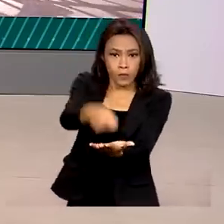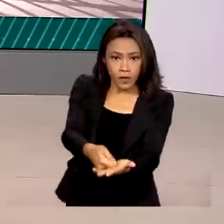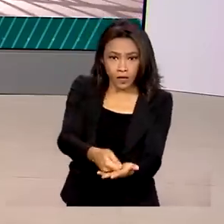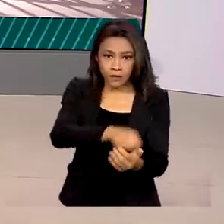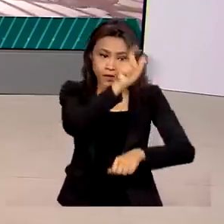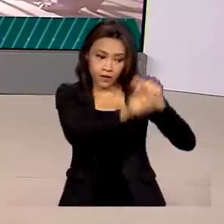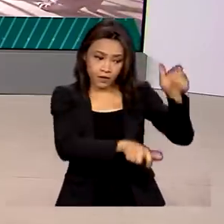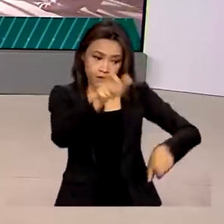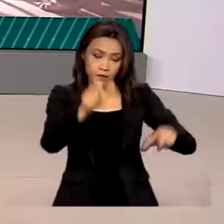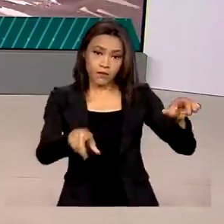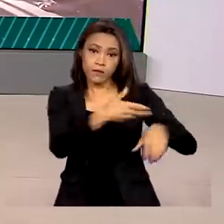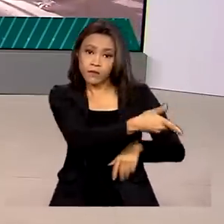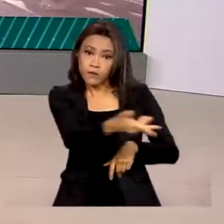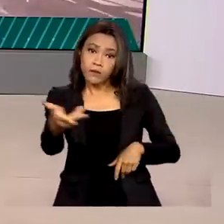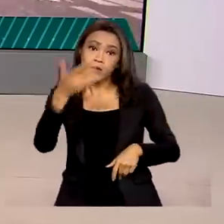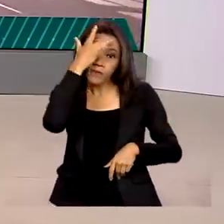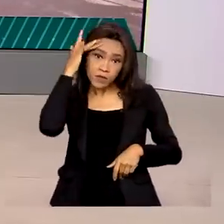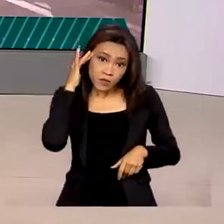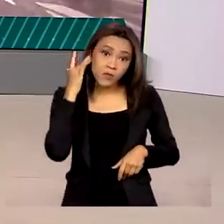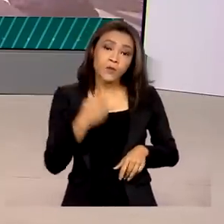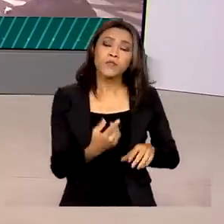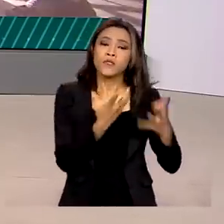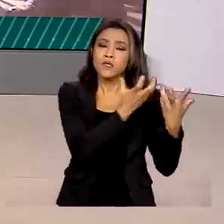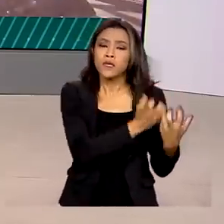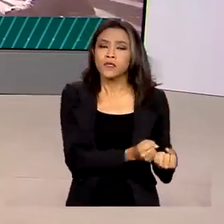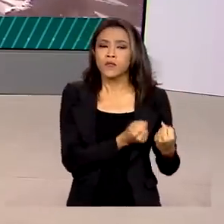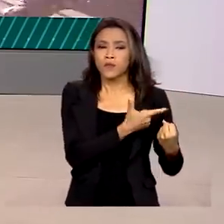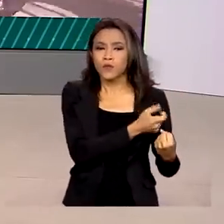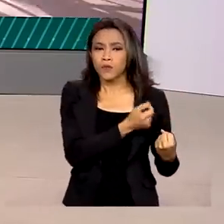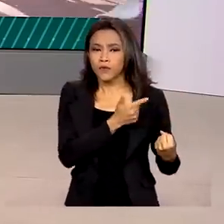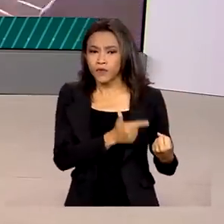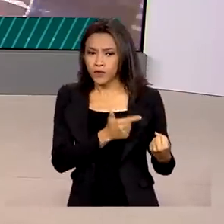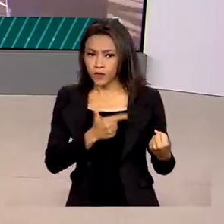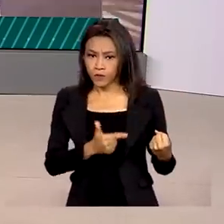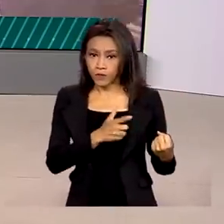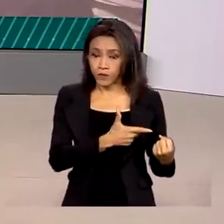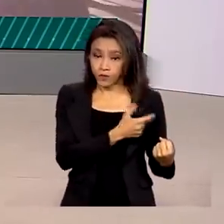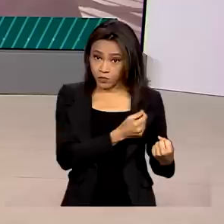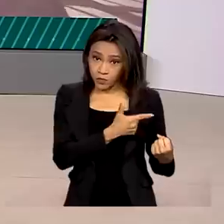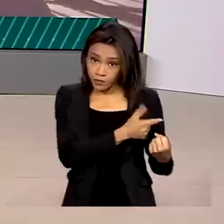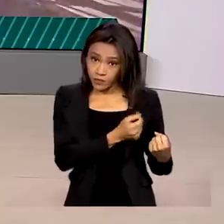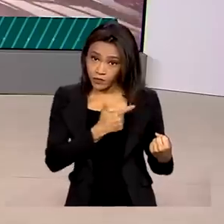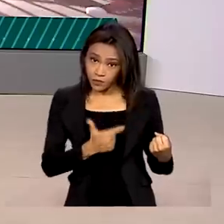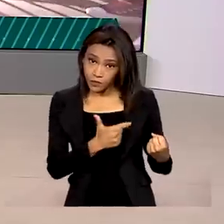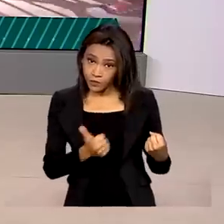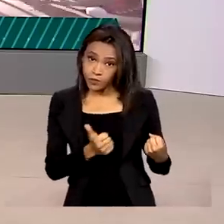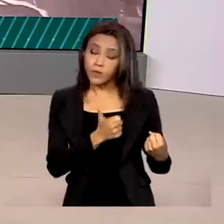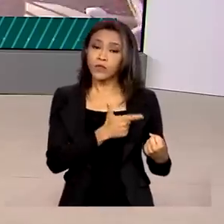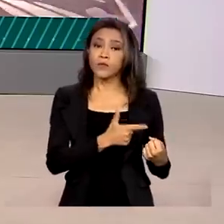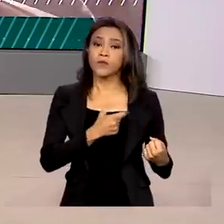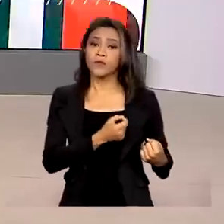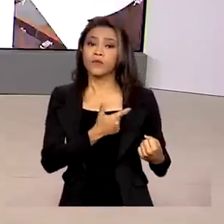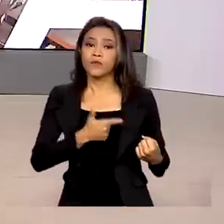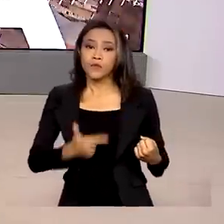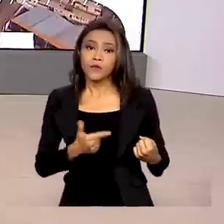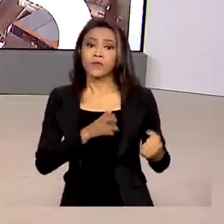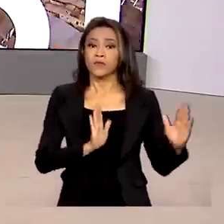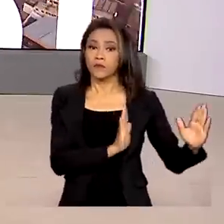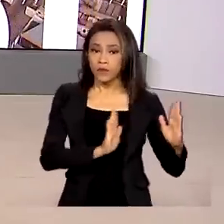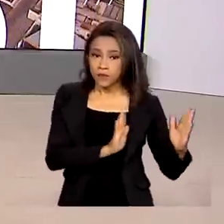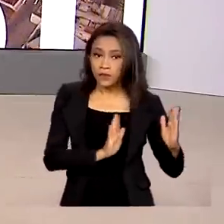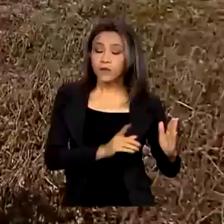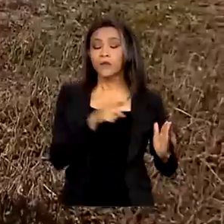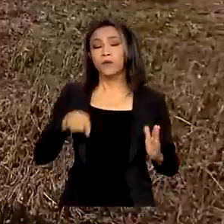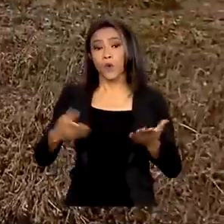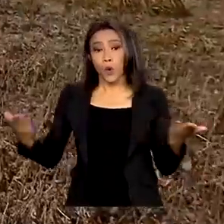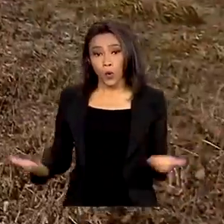agricultores que aderiram na safra 2021-2022. Segundo a portaria publicada no Diário Oficial